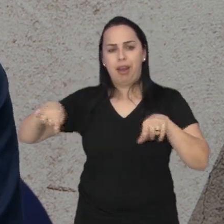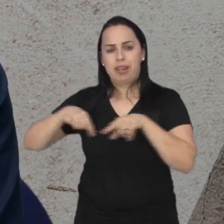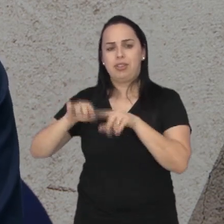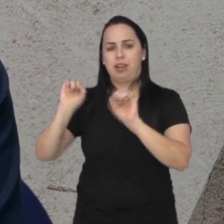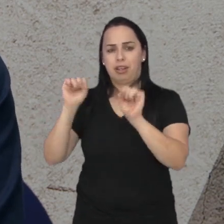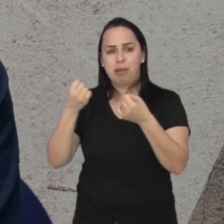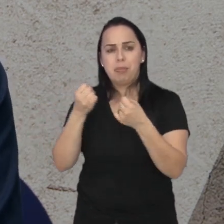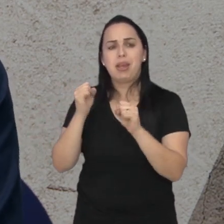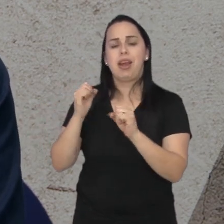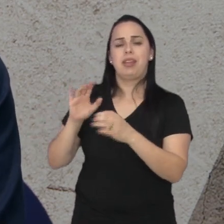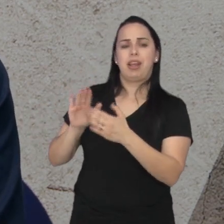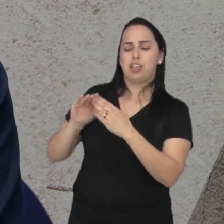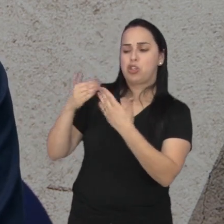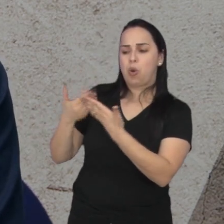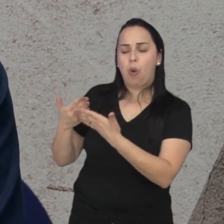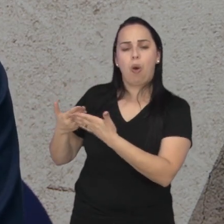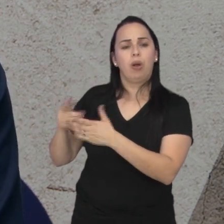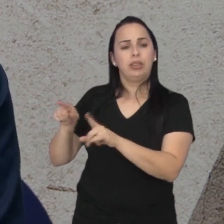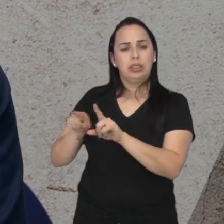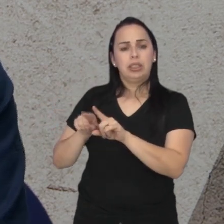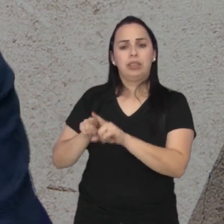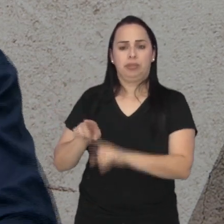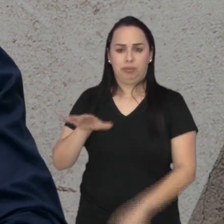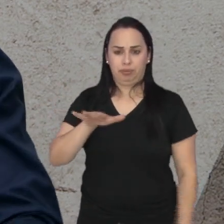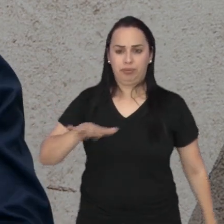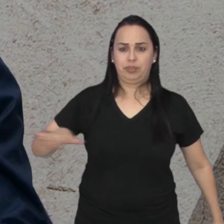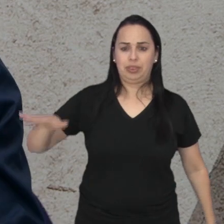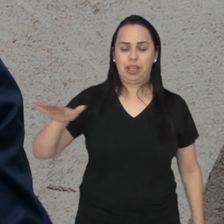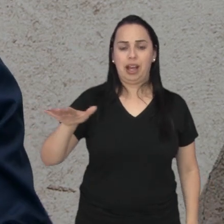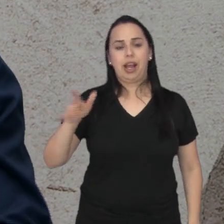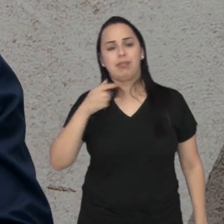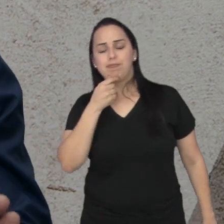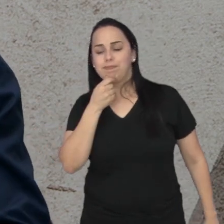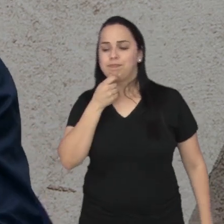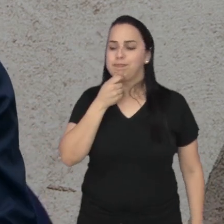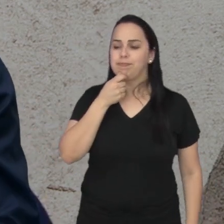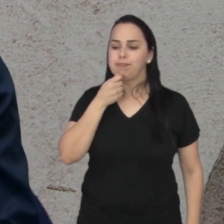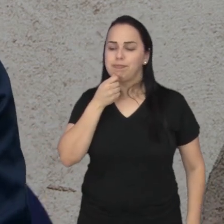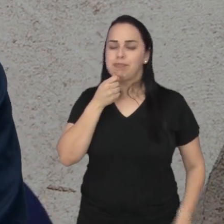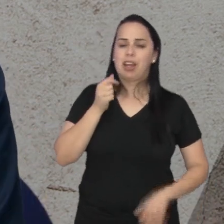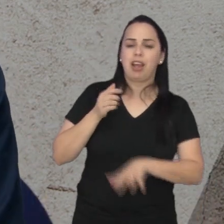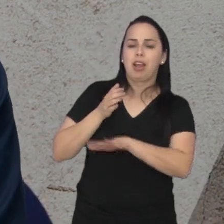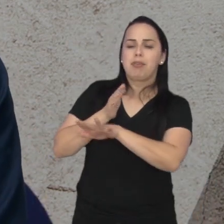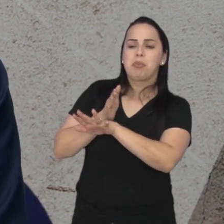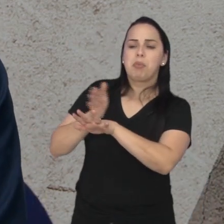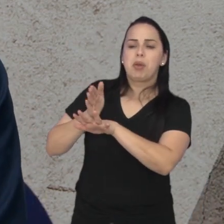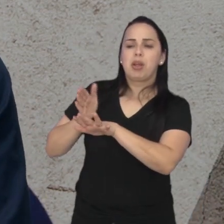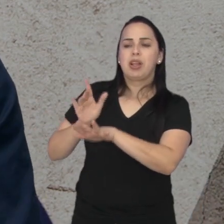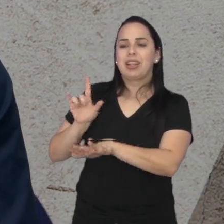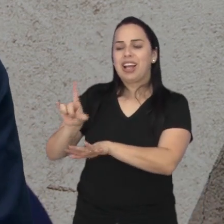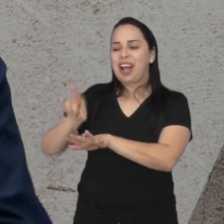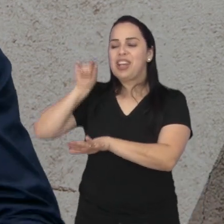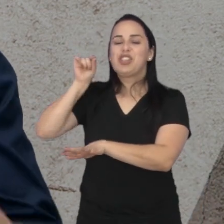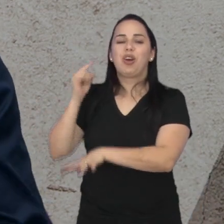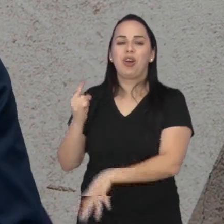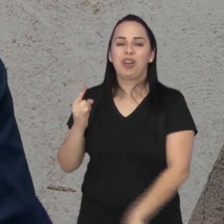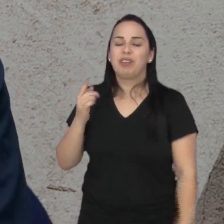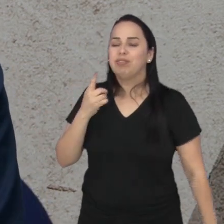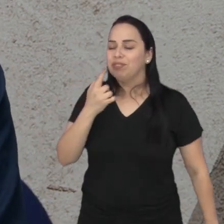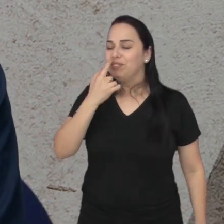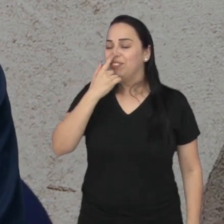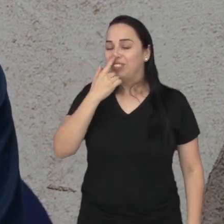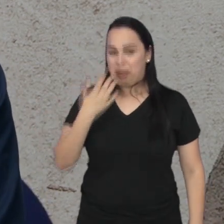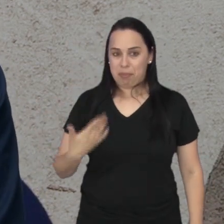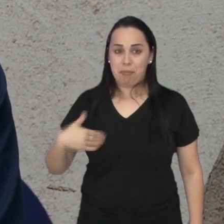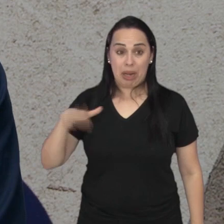gestão. Então, ele vai estagiar e aí já começa a se direcionar para aquilo que os olhos